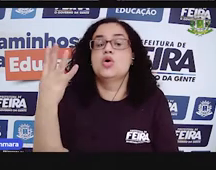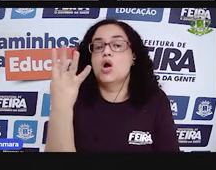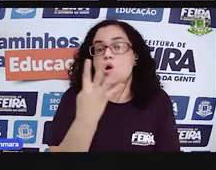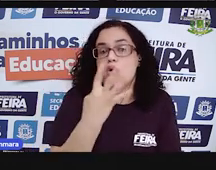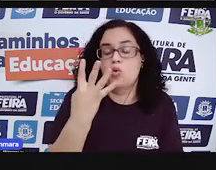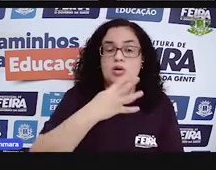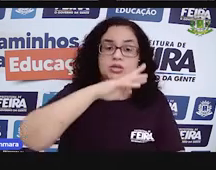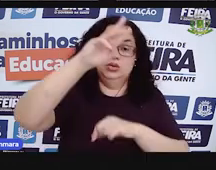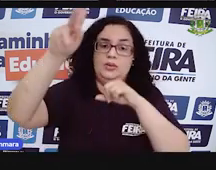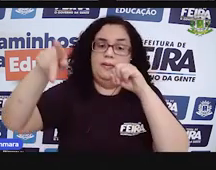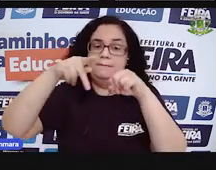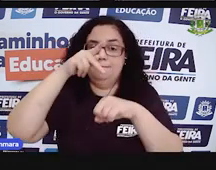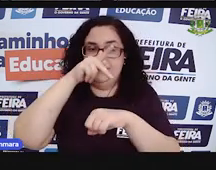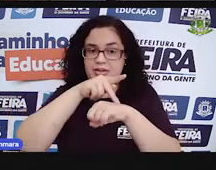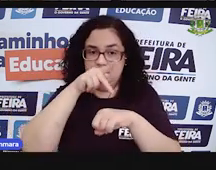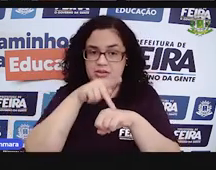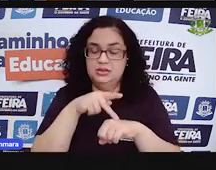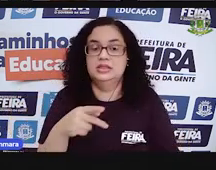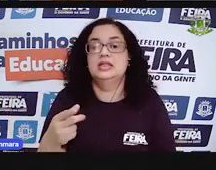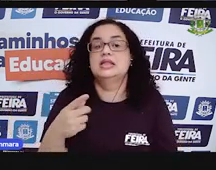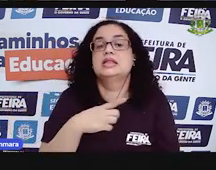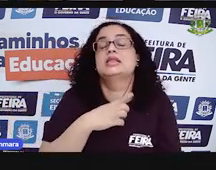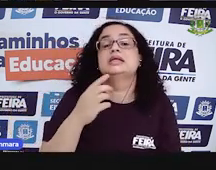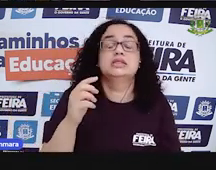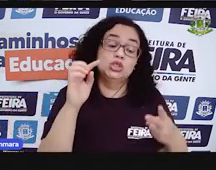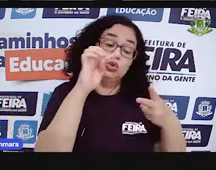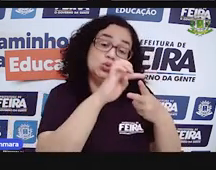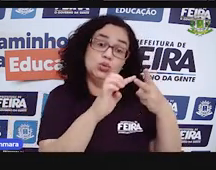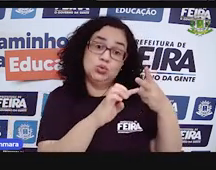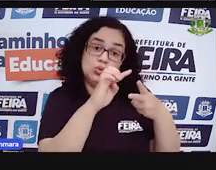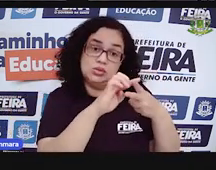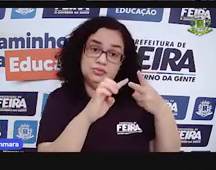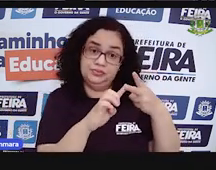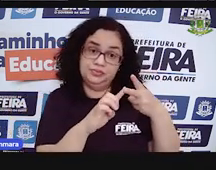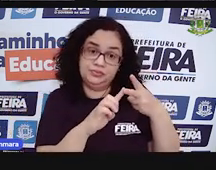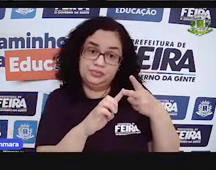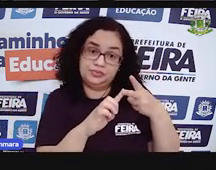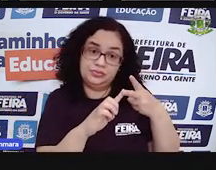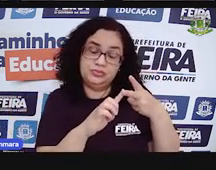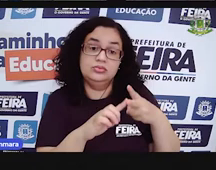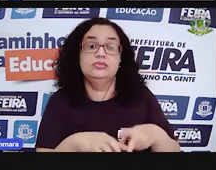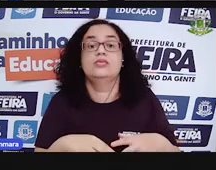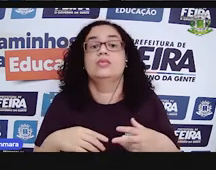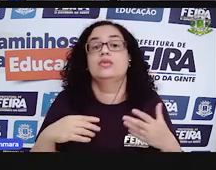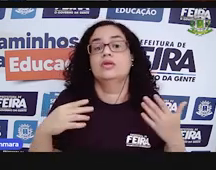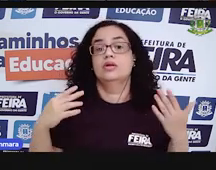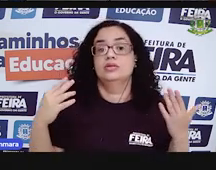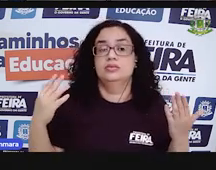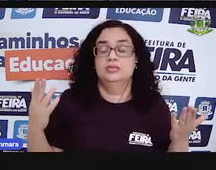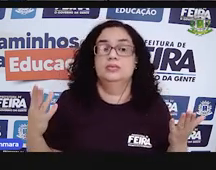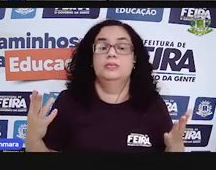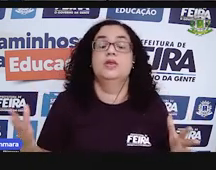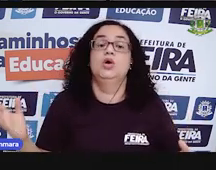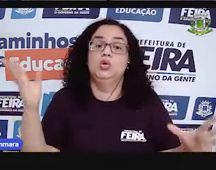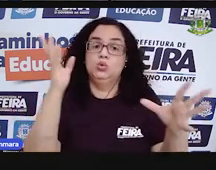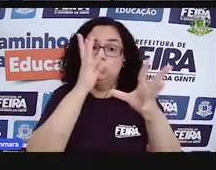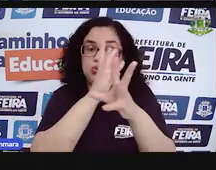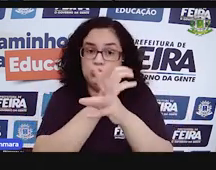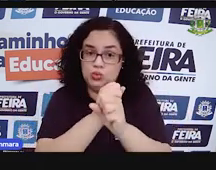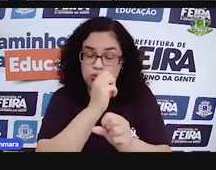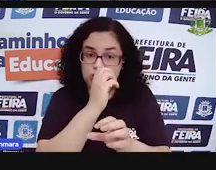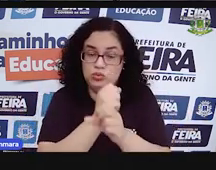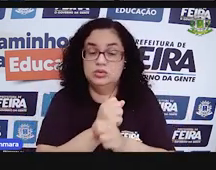países aqui. Tem duas formas de fazer isso. Uma forma é o total lá,